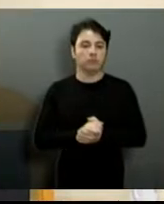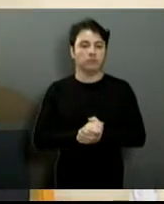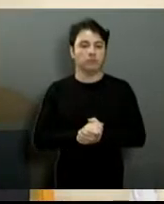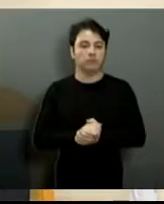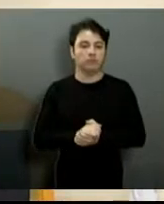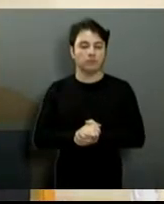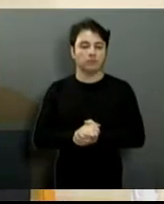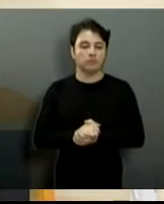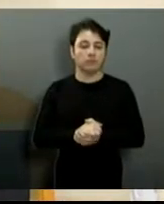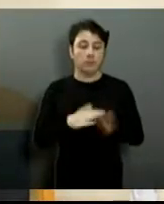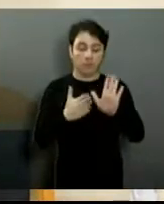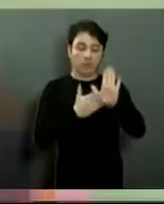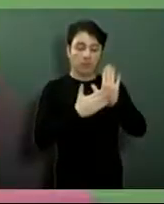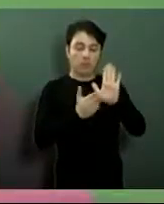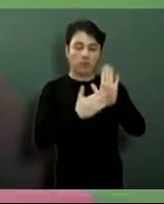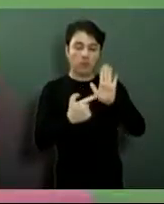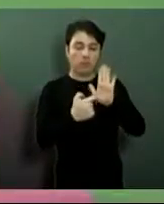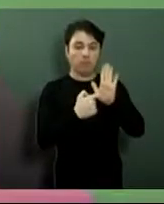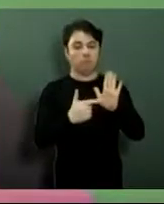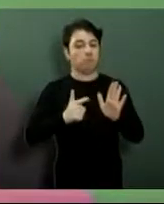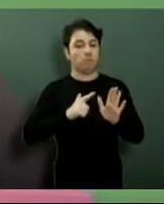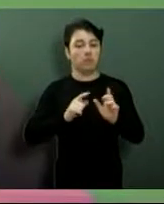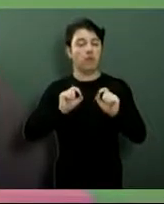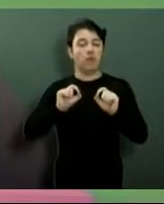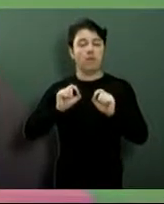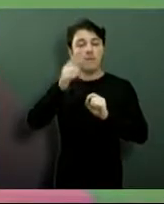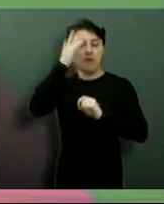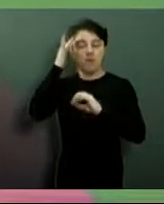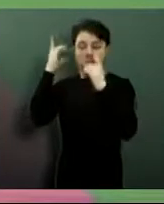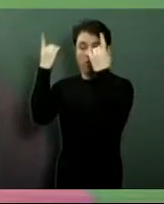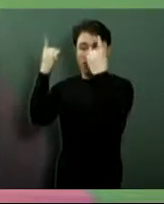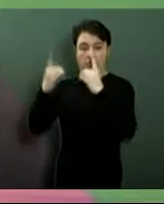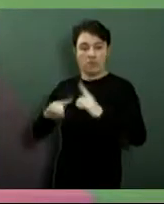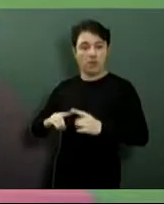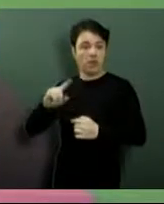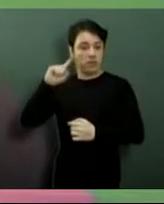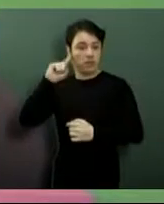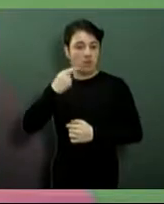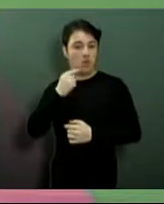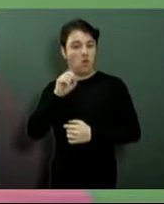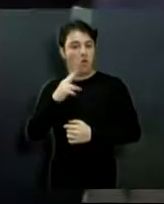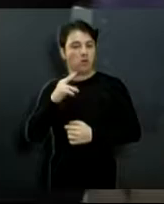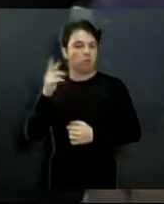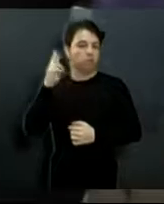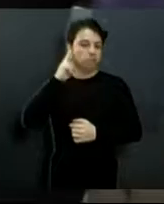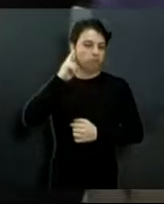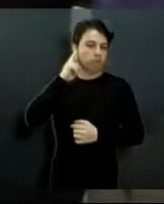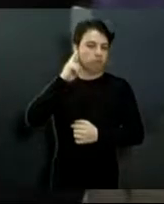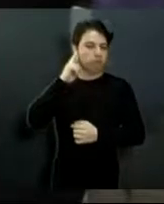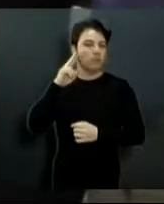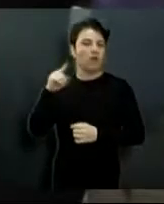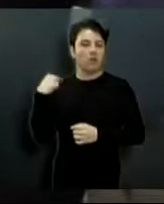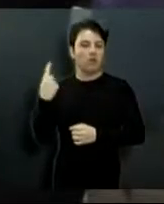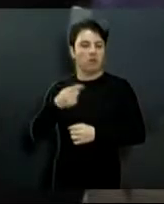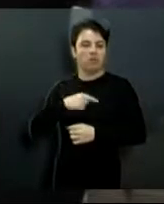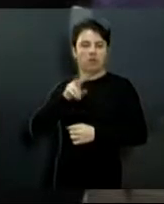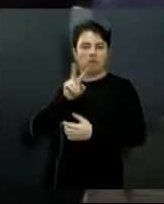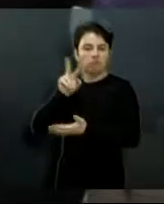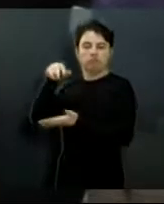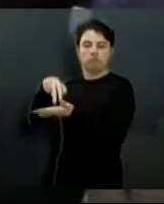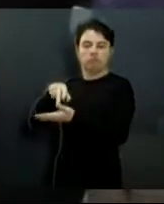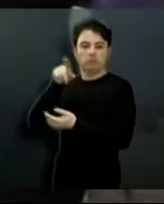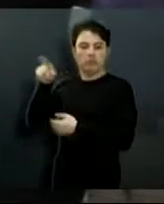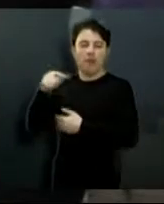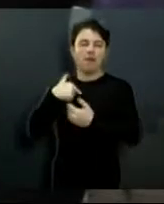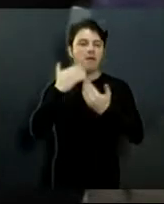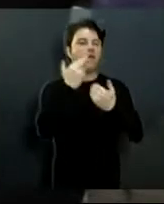da proposta do Programa Municipal da Pessoa com Deficiência Auditiva ou Surdez. O vereador Roger Mendes esteve lá conosco, agradeço a sua presença,